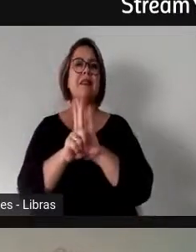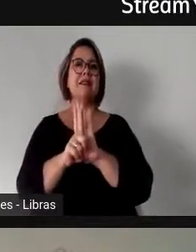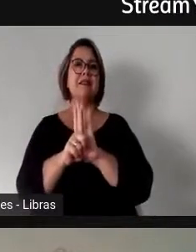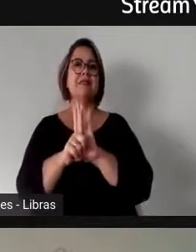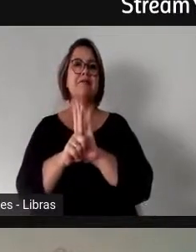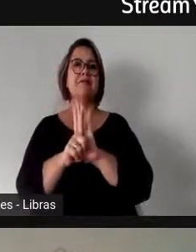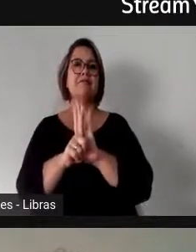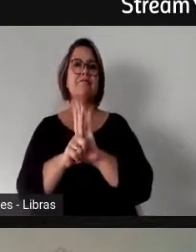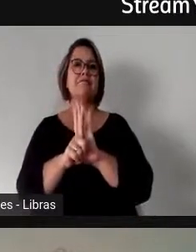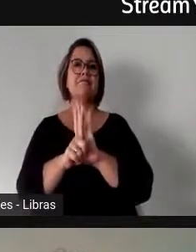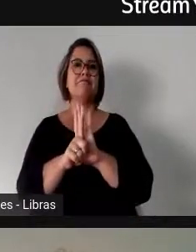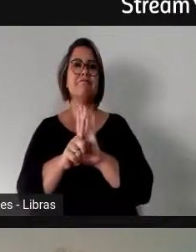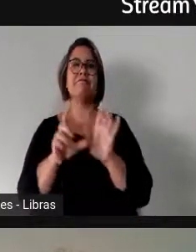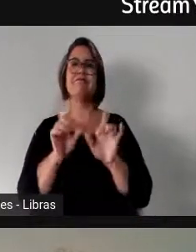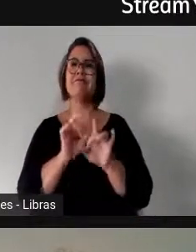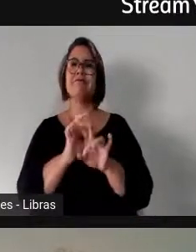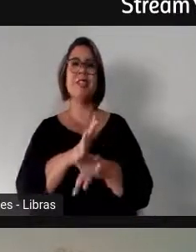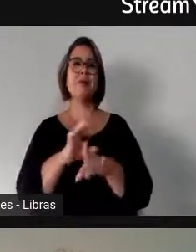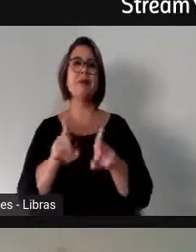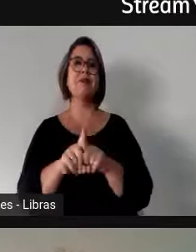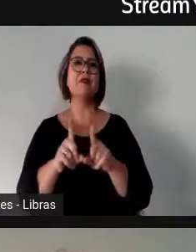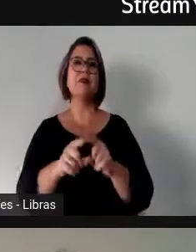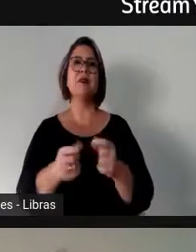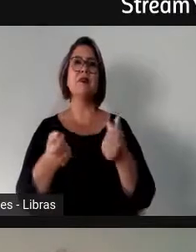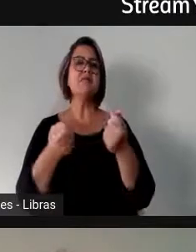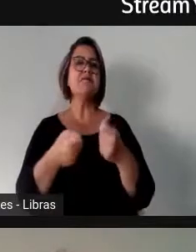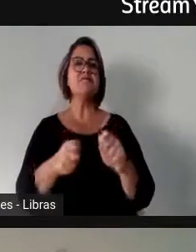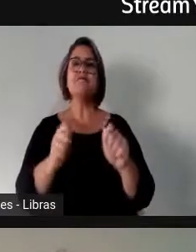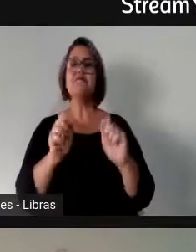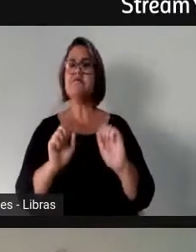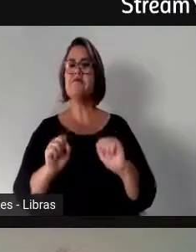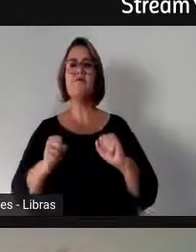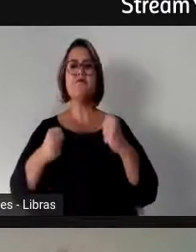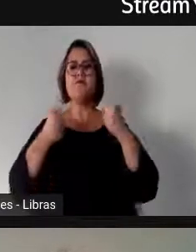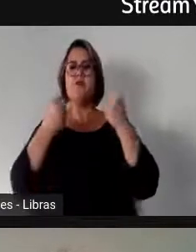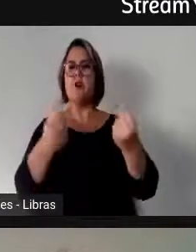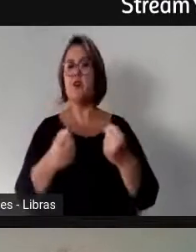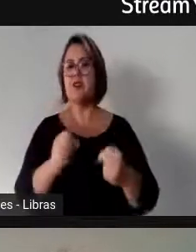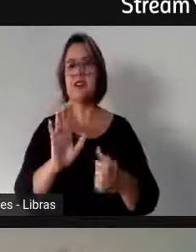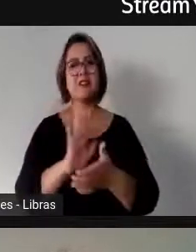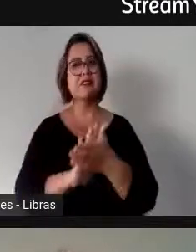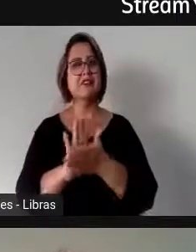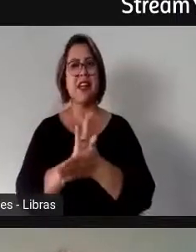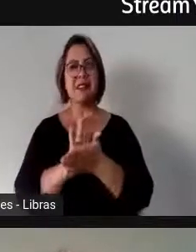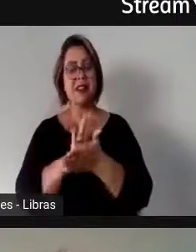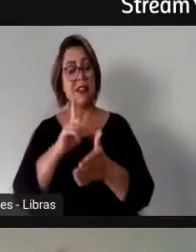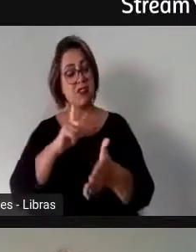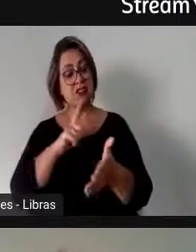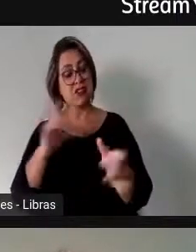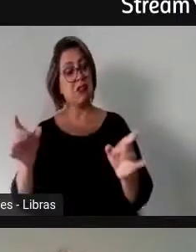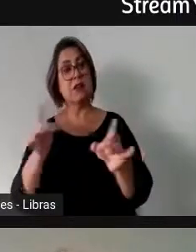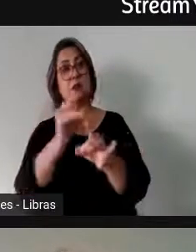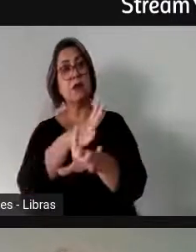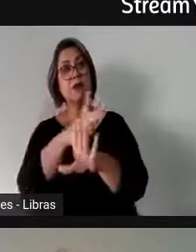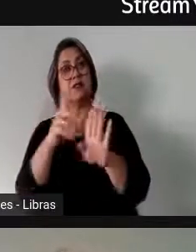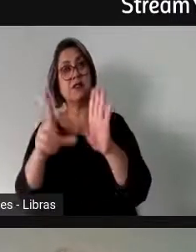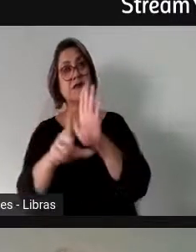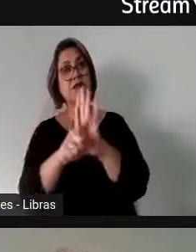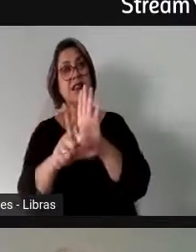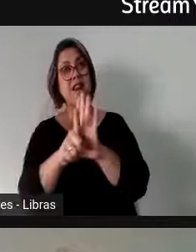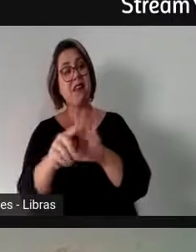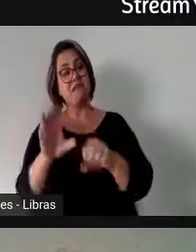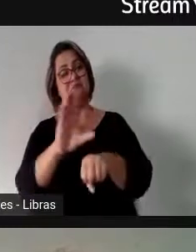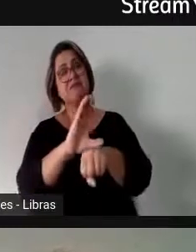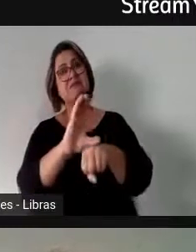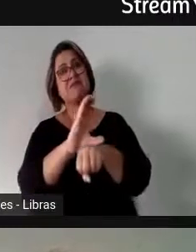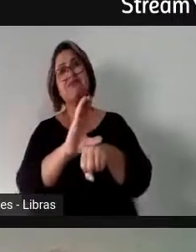seja, não é preciso muito esforço para identificar na legislação brasileira, em particular